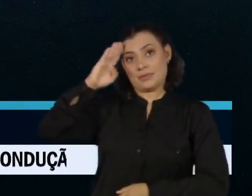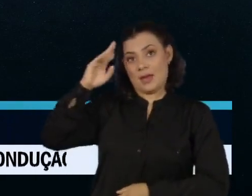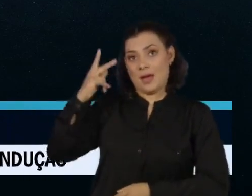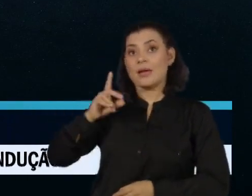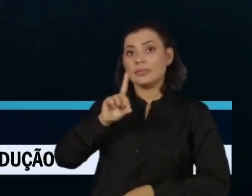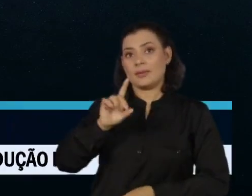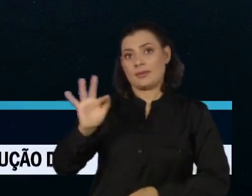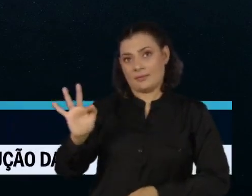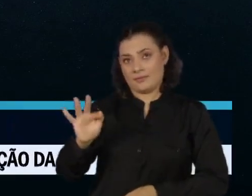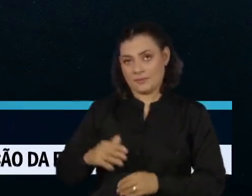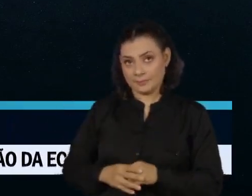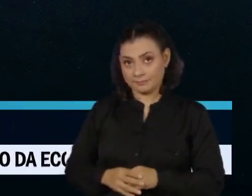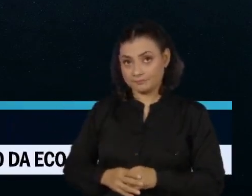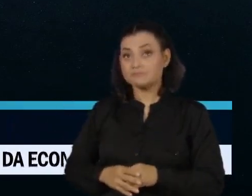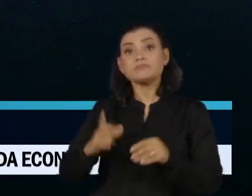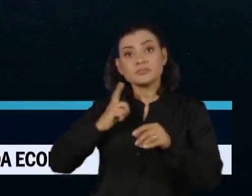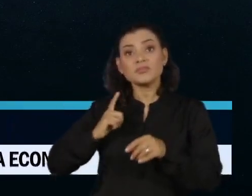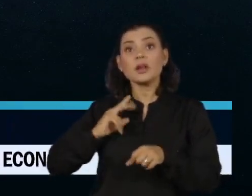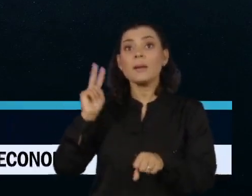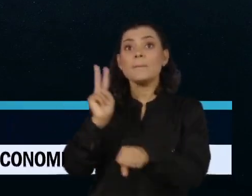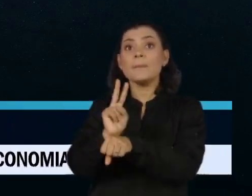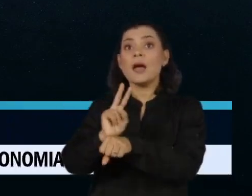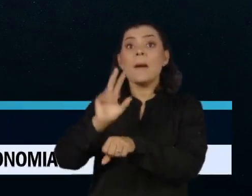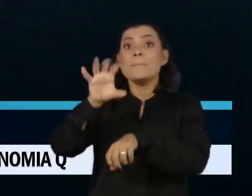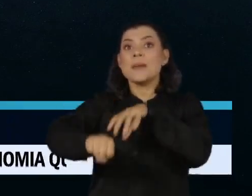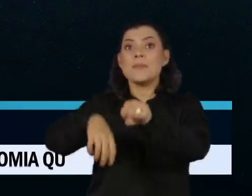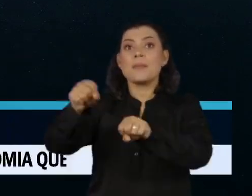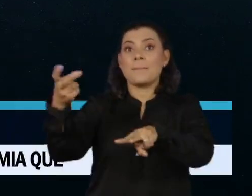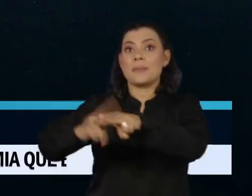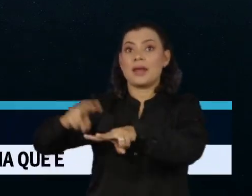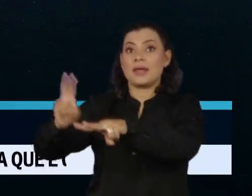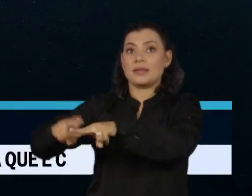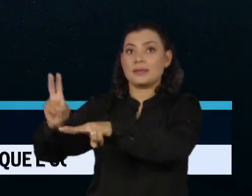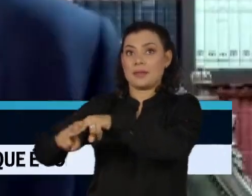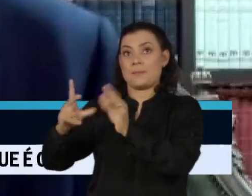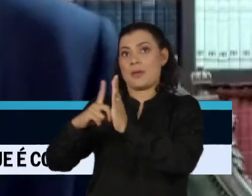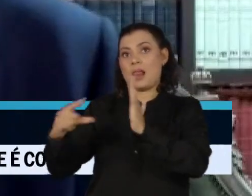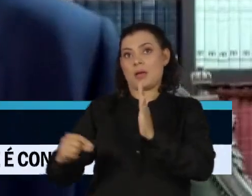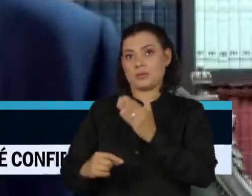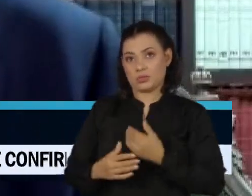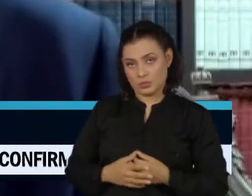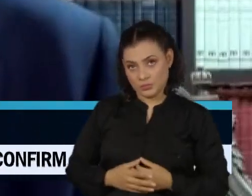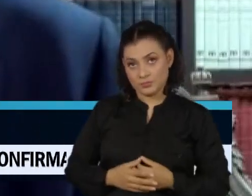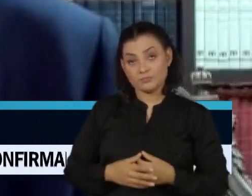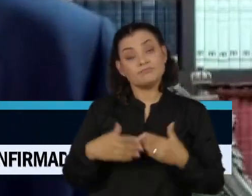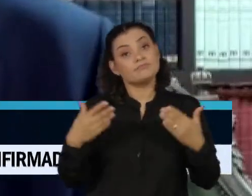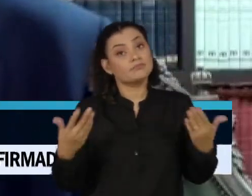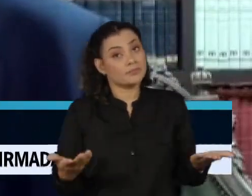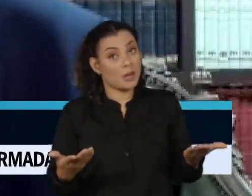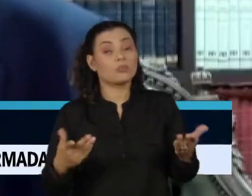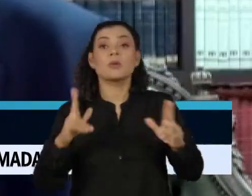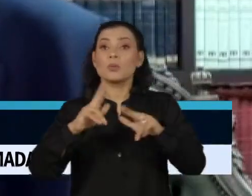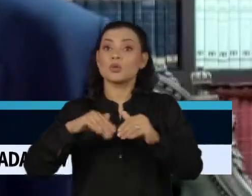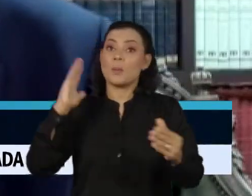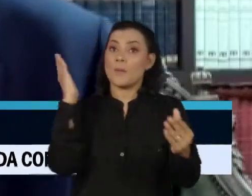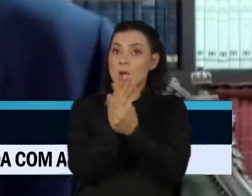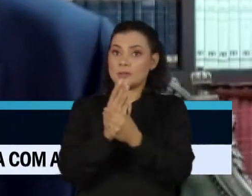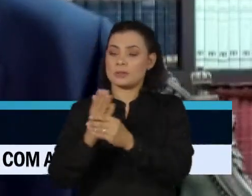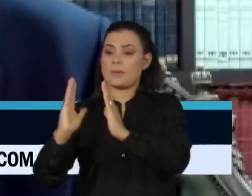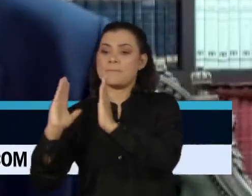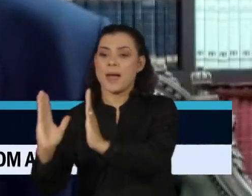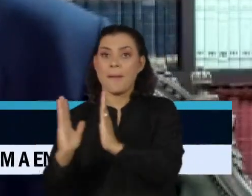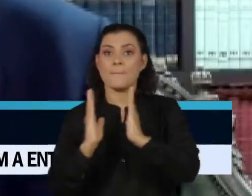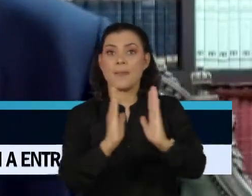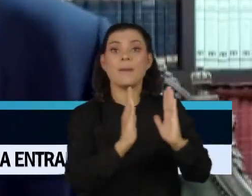Distrito Federal, que agia para prender invasores do Palácio do Planalto. Isso vai tramitar perante a